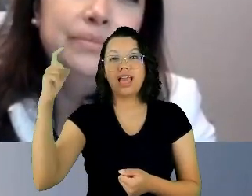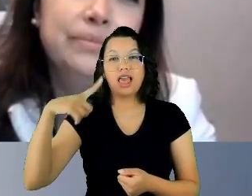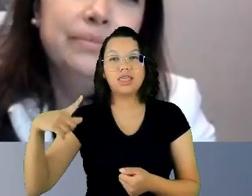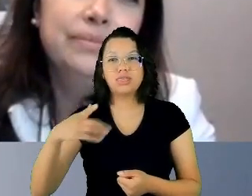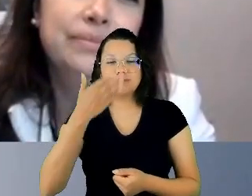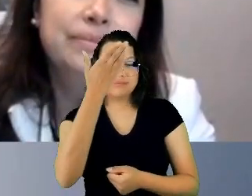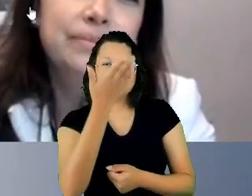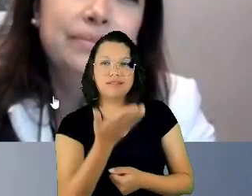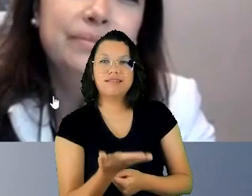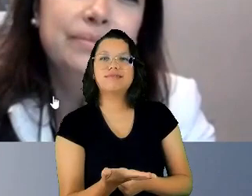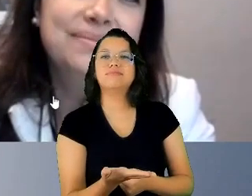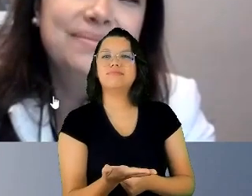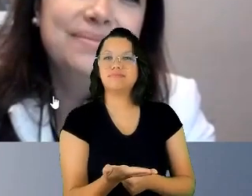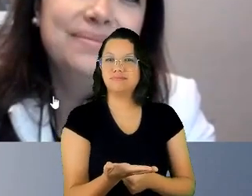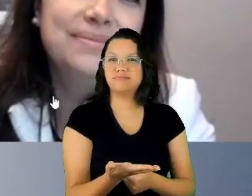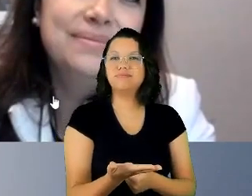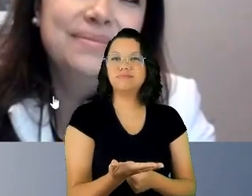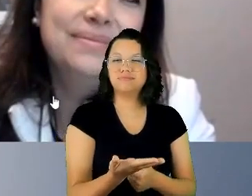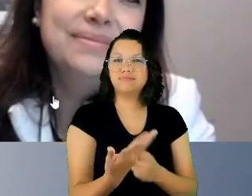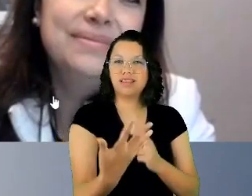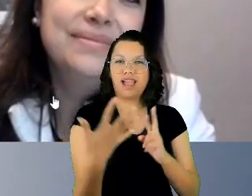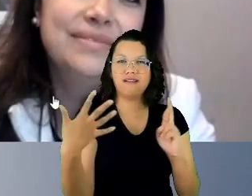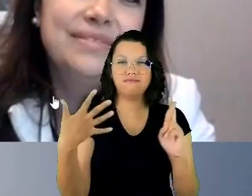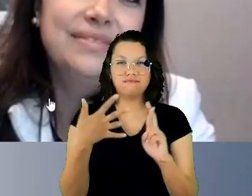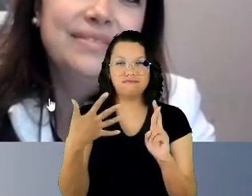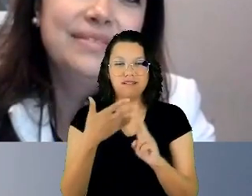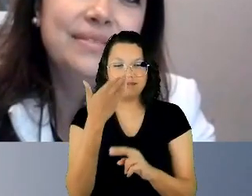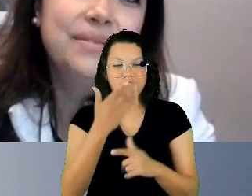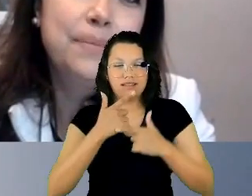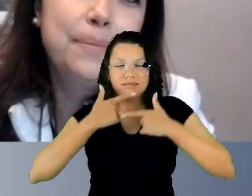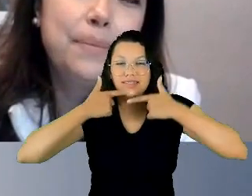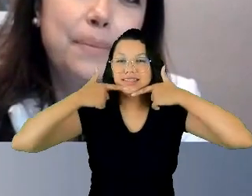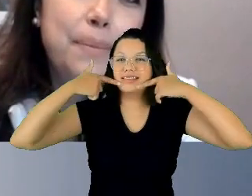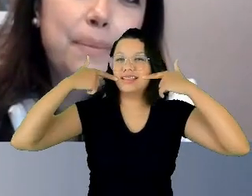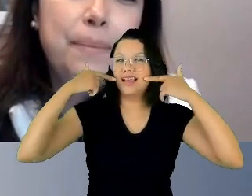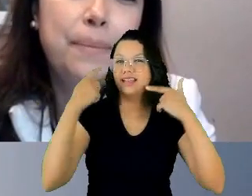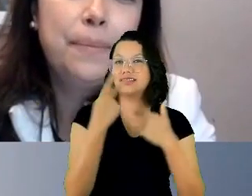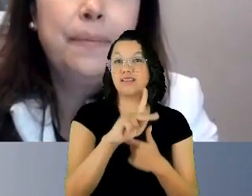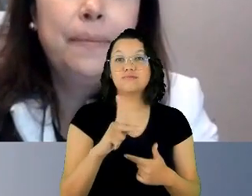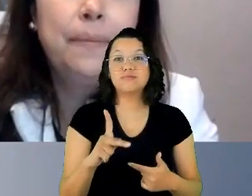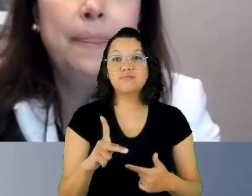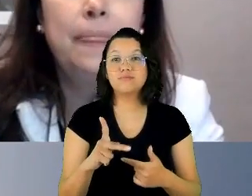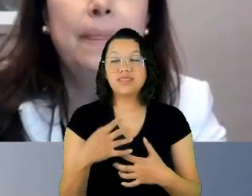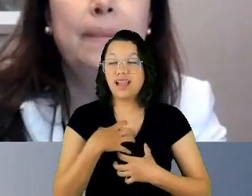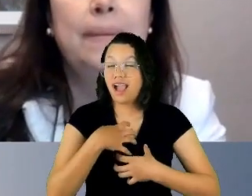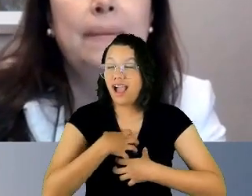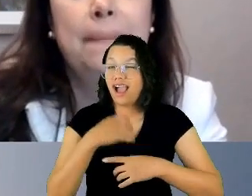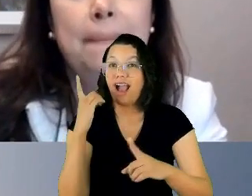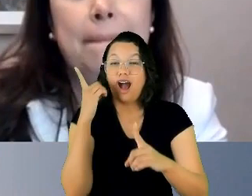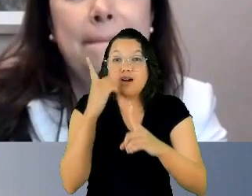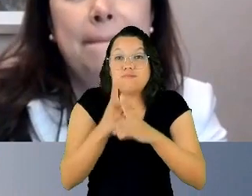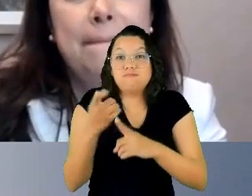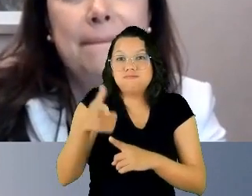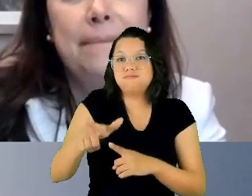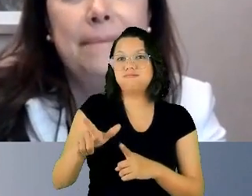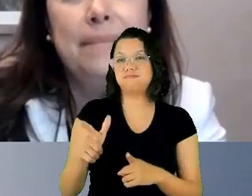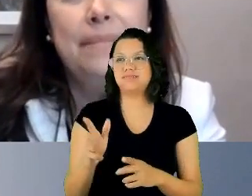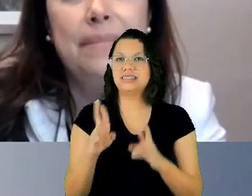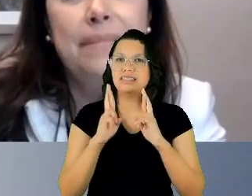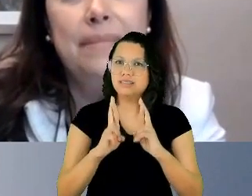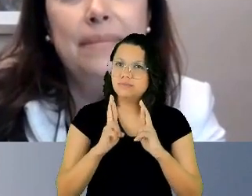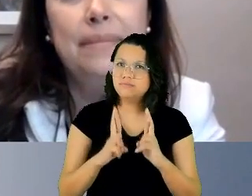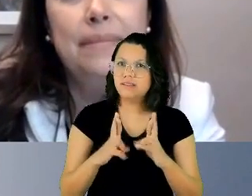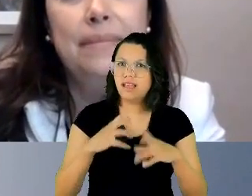sorriso e a emoção que é reencontrá-la, porque dá uma grande esperança poder estar aqui, uma grande esperança poder estar